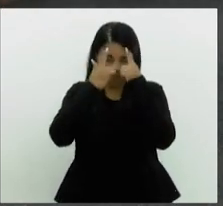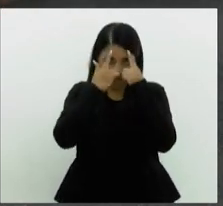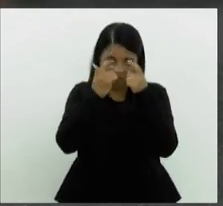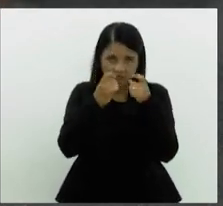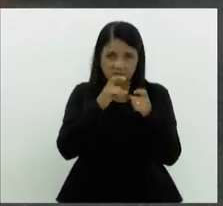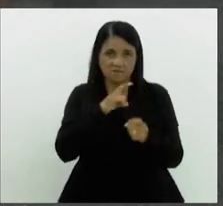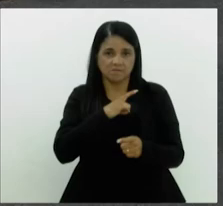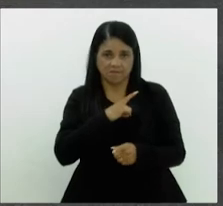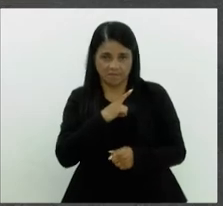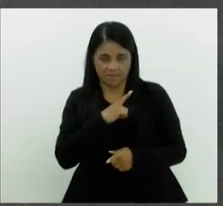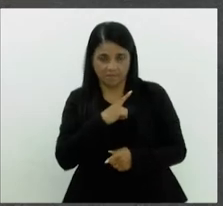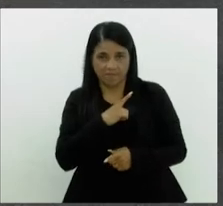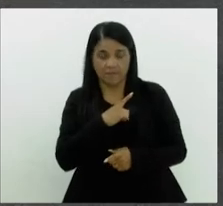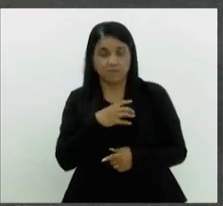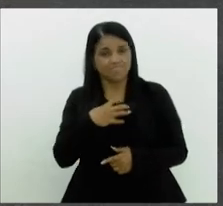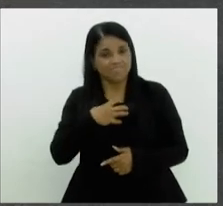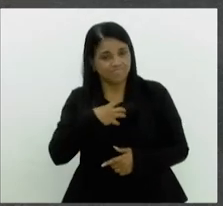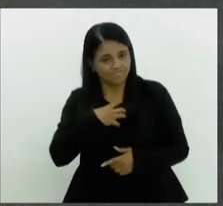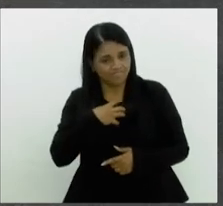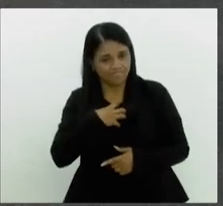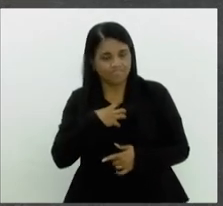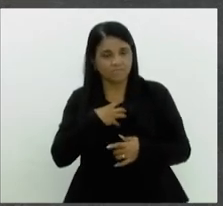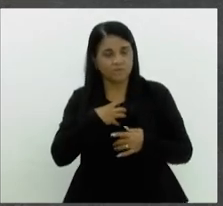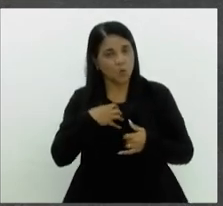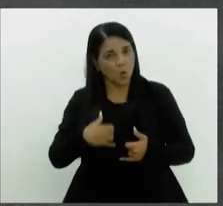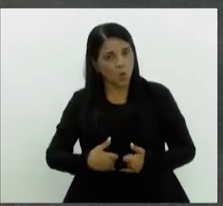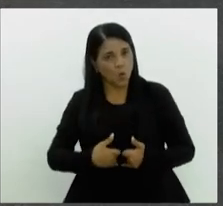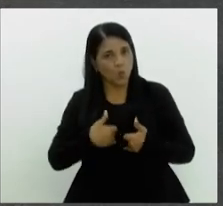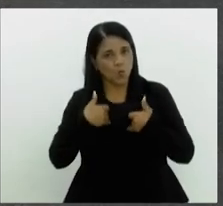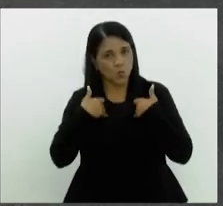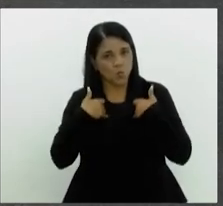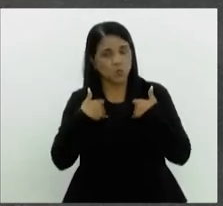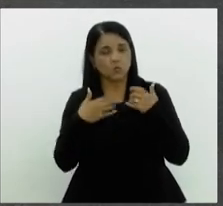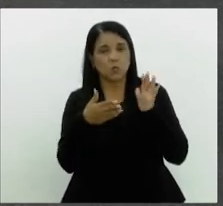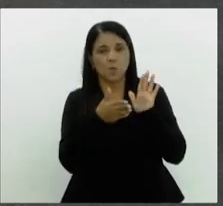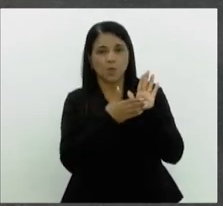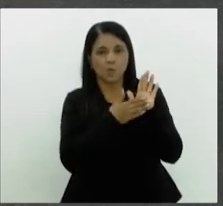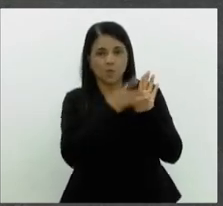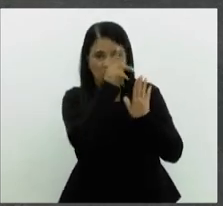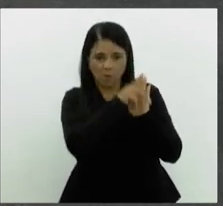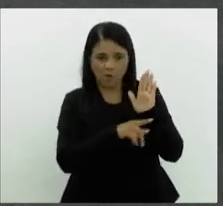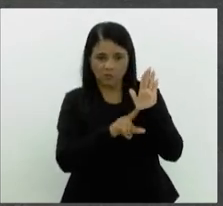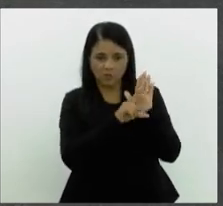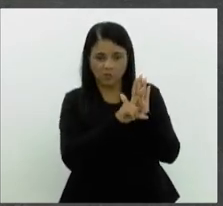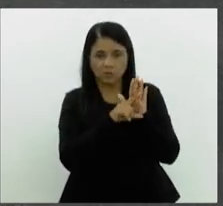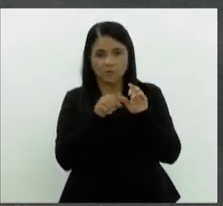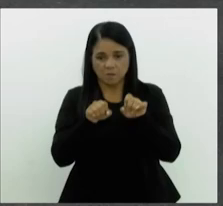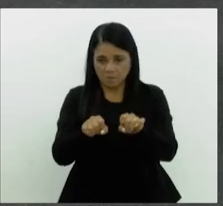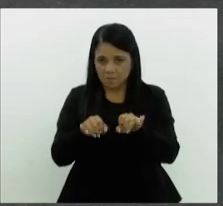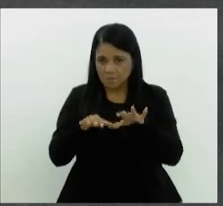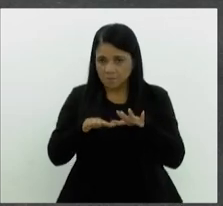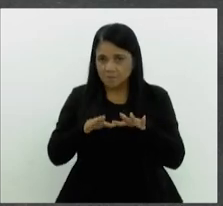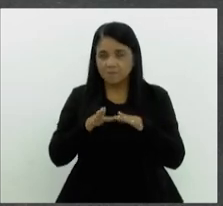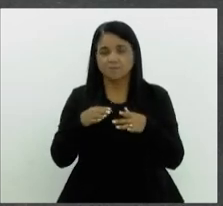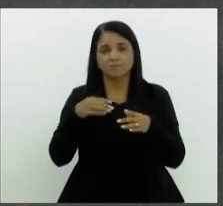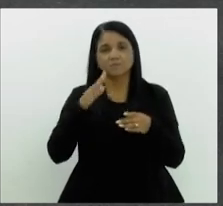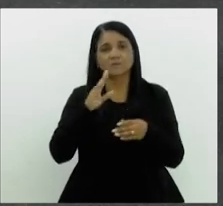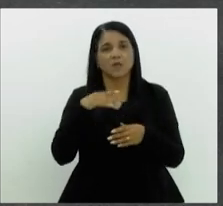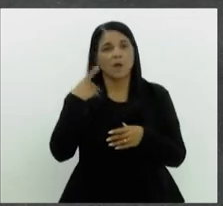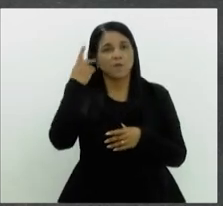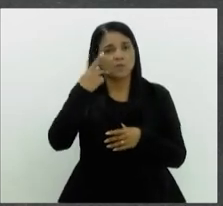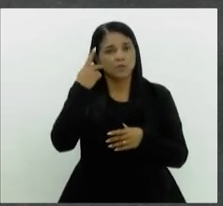E eu me sinto muito honrado por hoje propor e ver esse parlamento aprovar a política estadual de